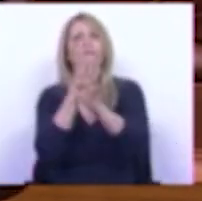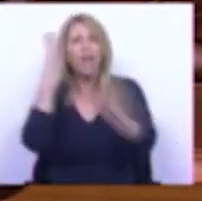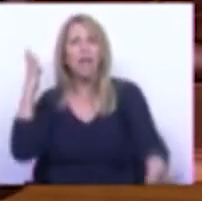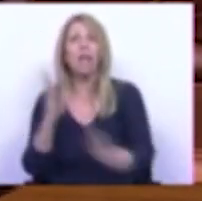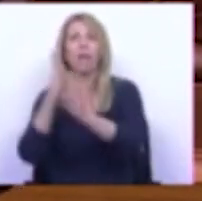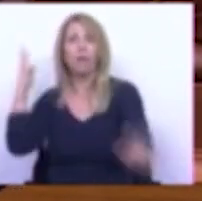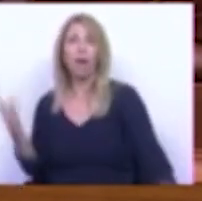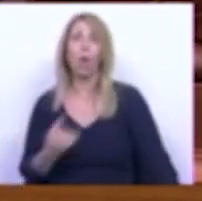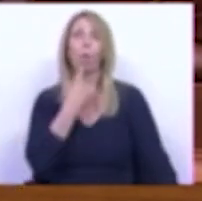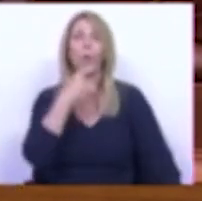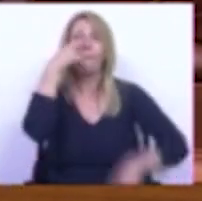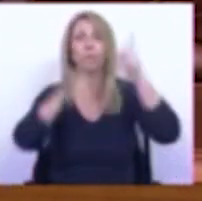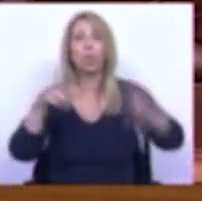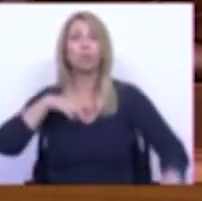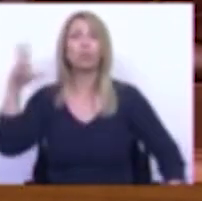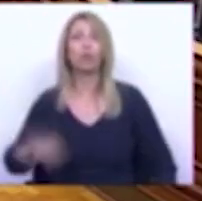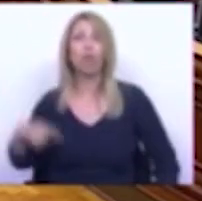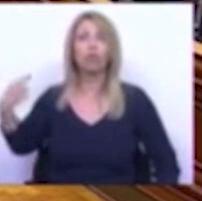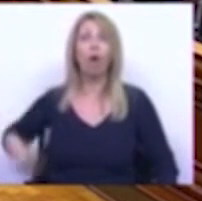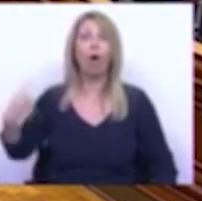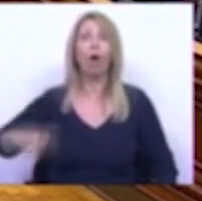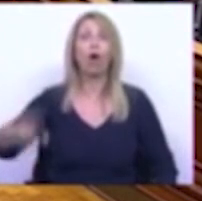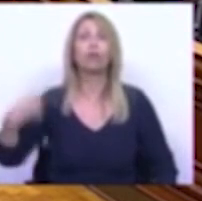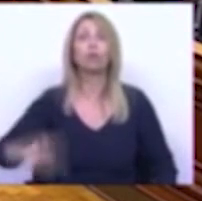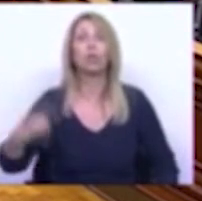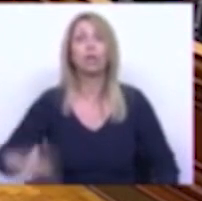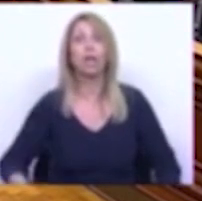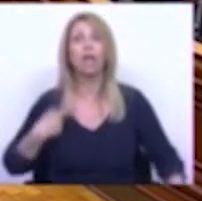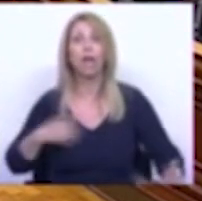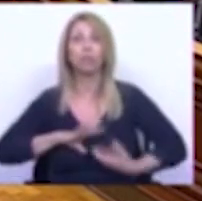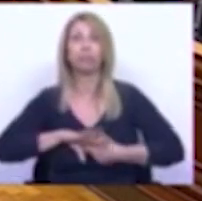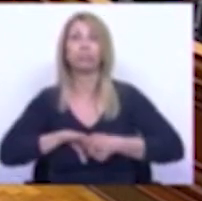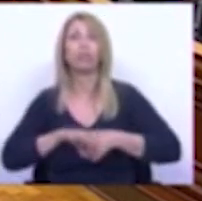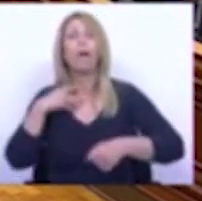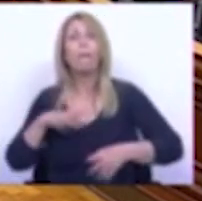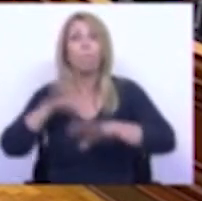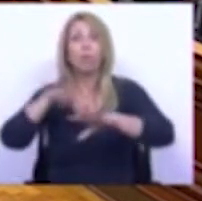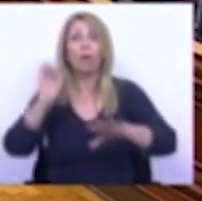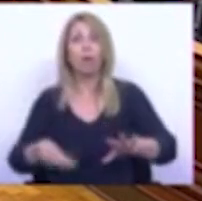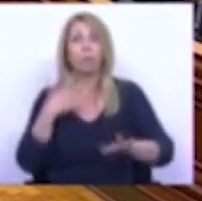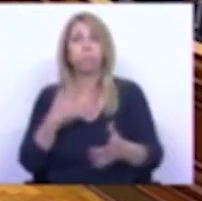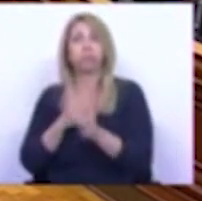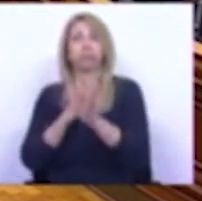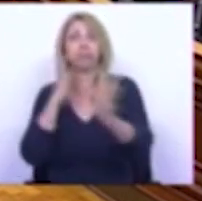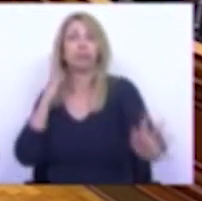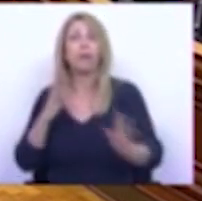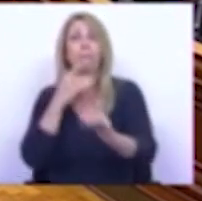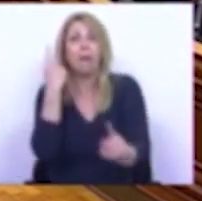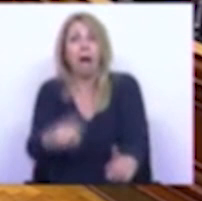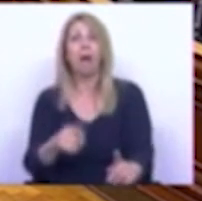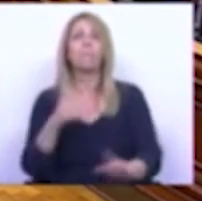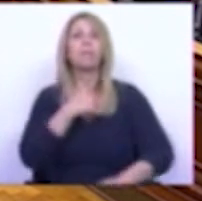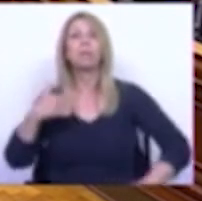portugueses param todos os dias a definhar por ter saúde é esse o serviço de saúde que a Senhora